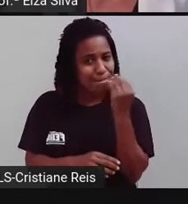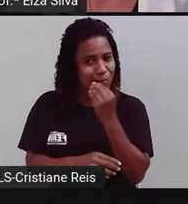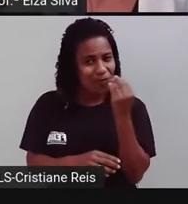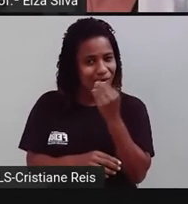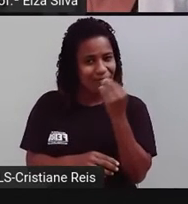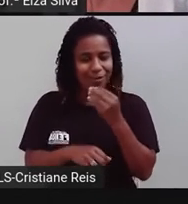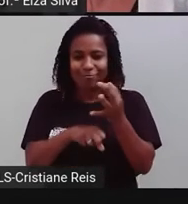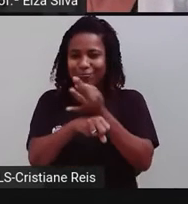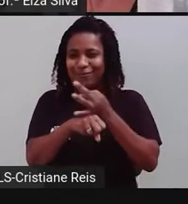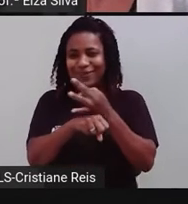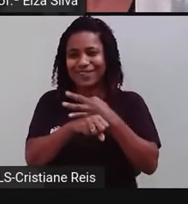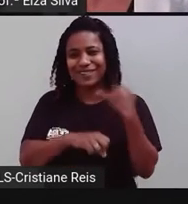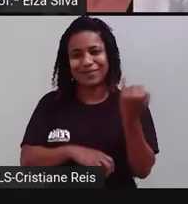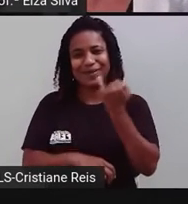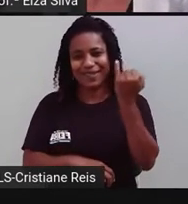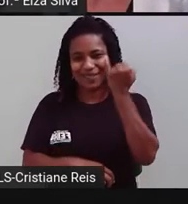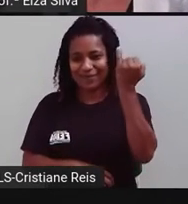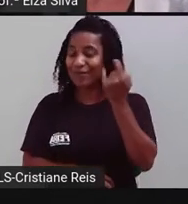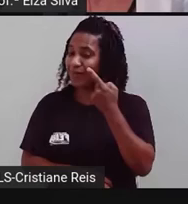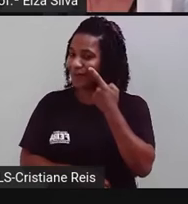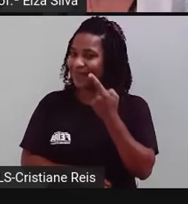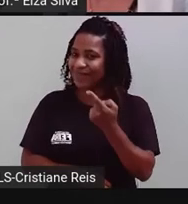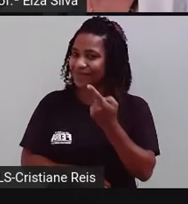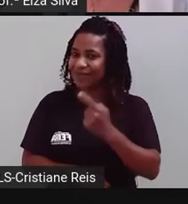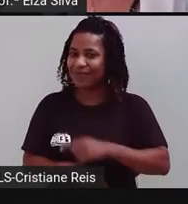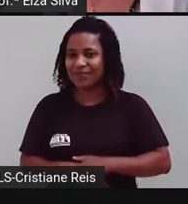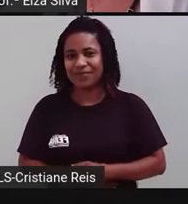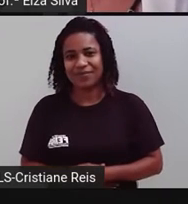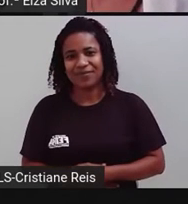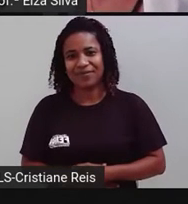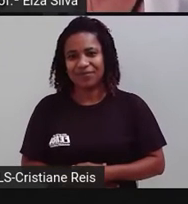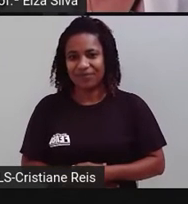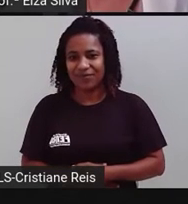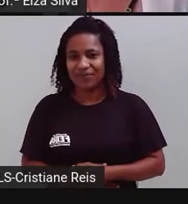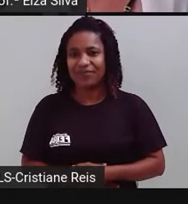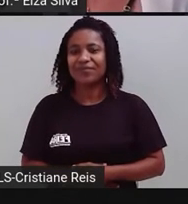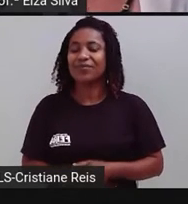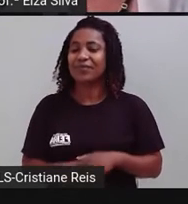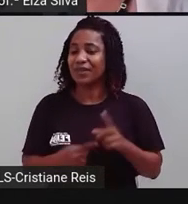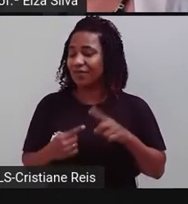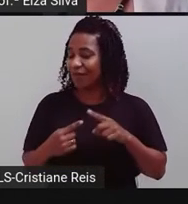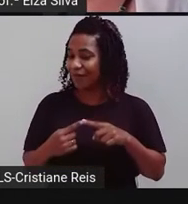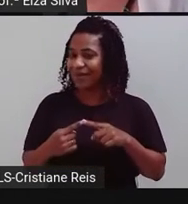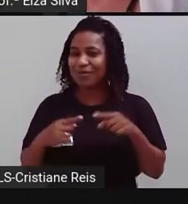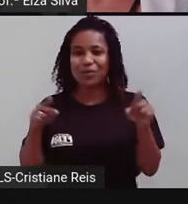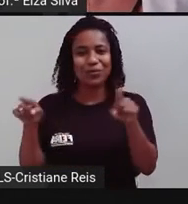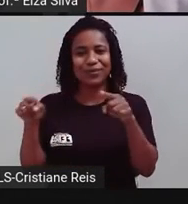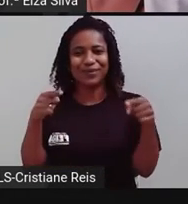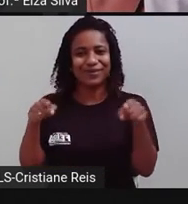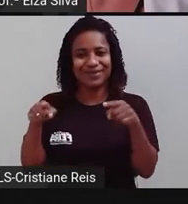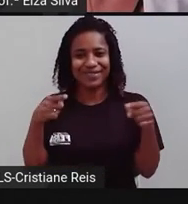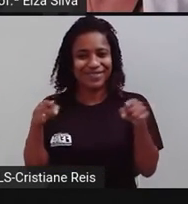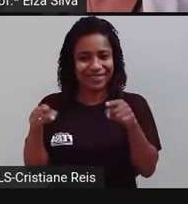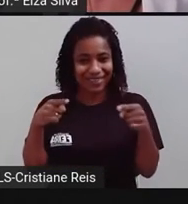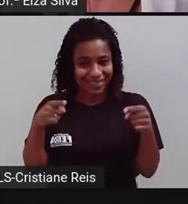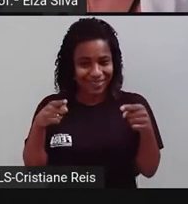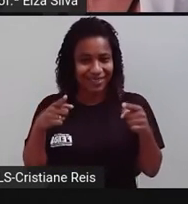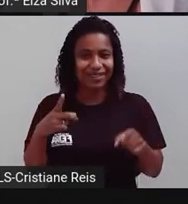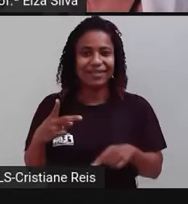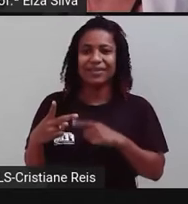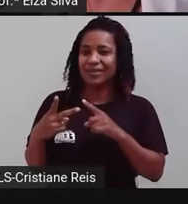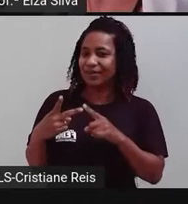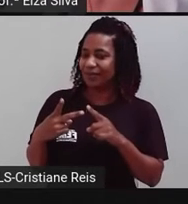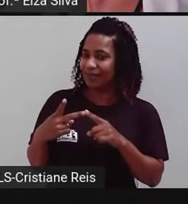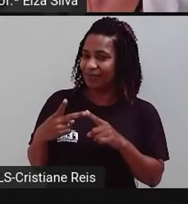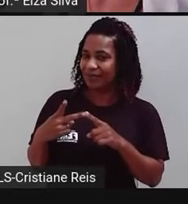bastante esse momento. Let's go, students. I am going to listen to music. Eu vou ouvir música. I am going